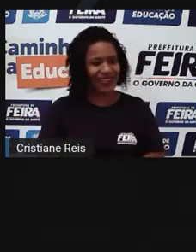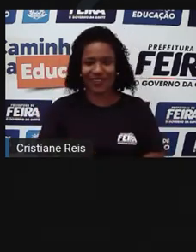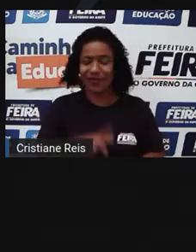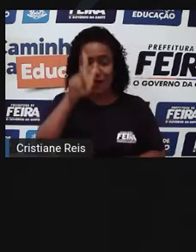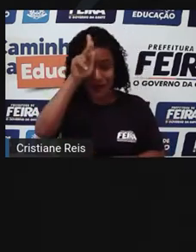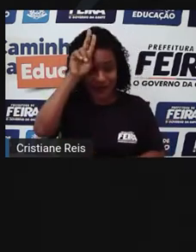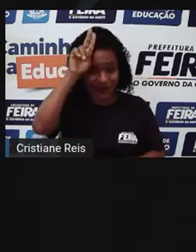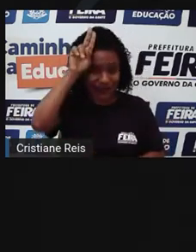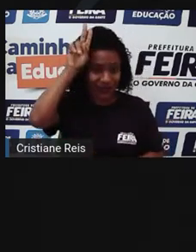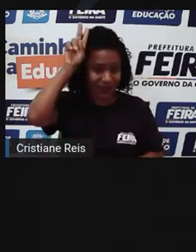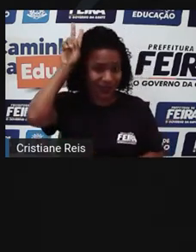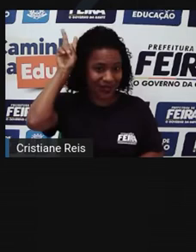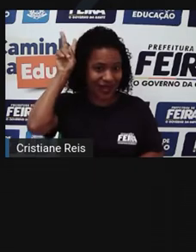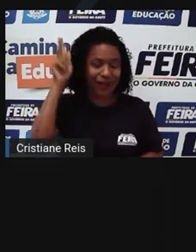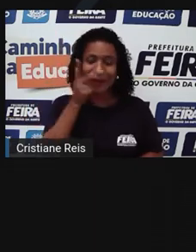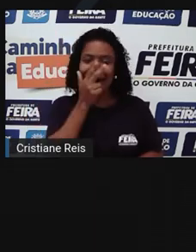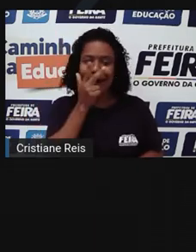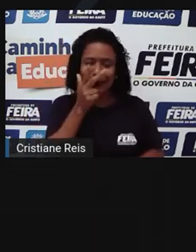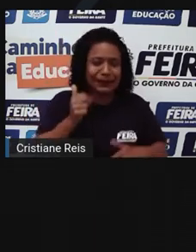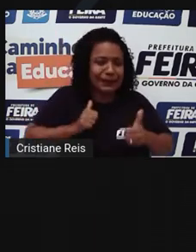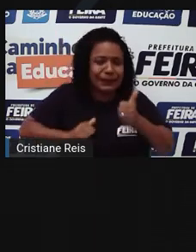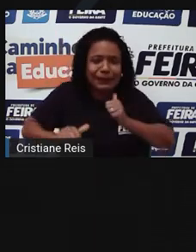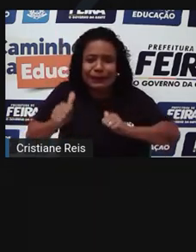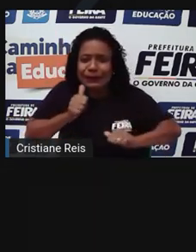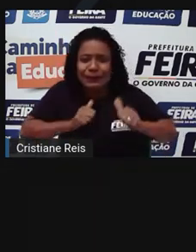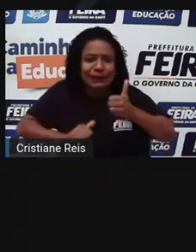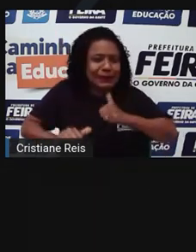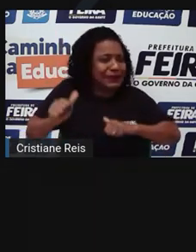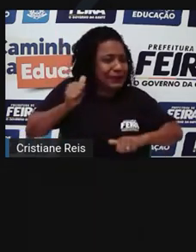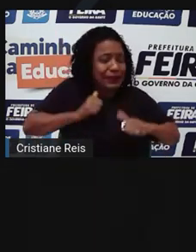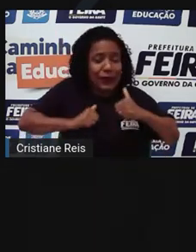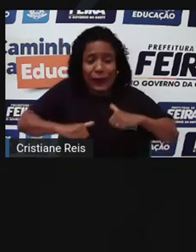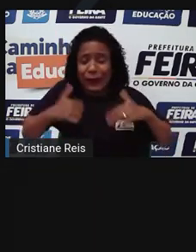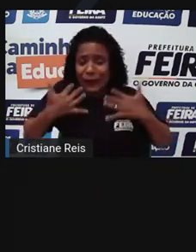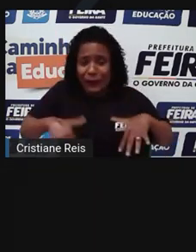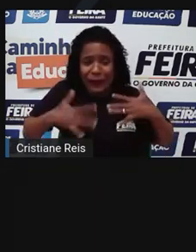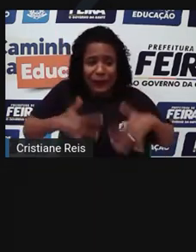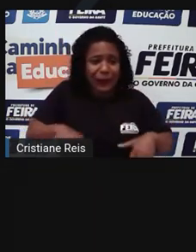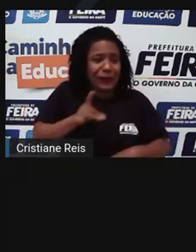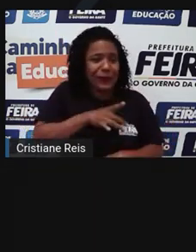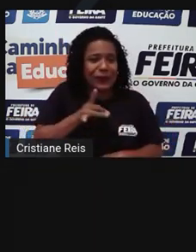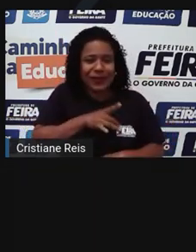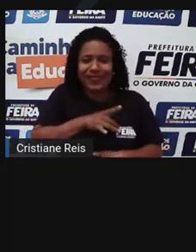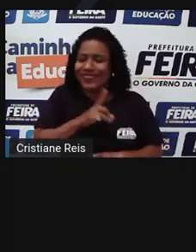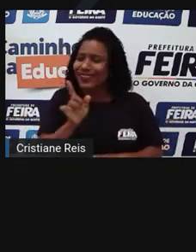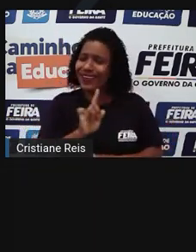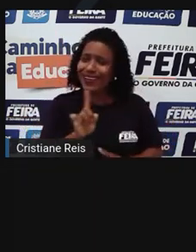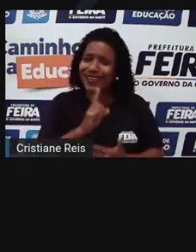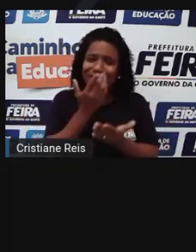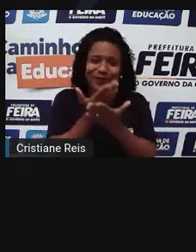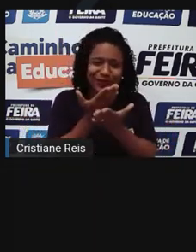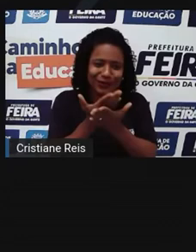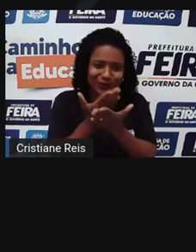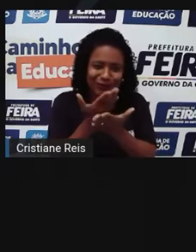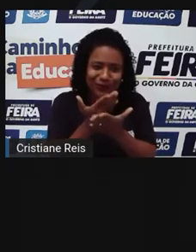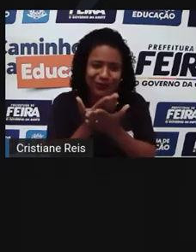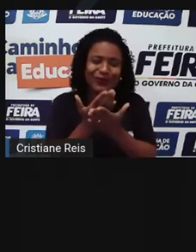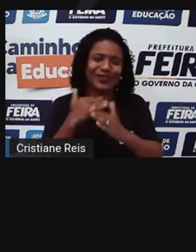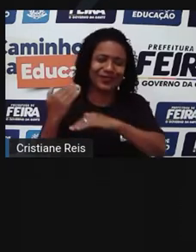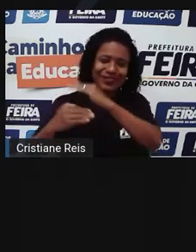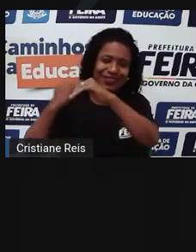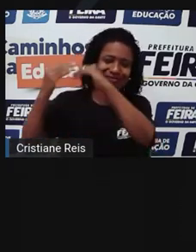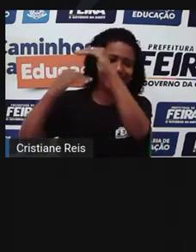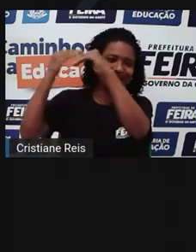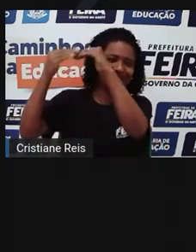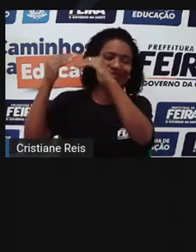ansiosos. Mas não se preocupe, não é o fim do mundo. Faça o que é preciso e estude para que possa dar os primeiros passos rumo a